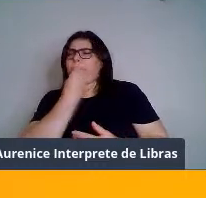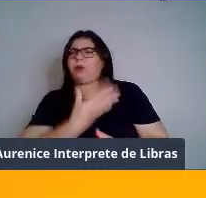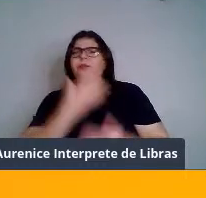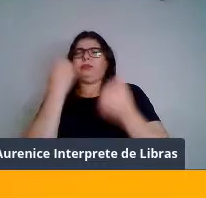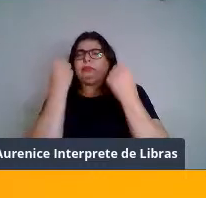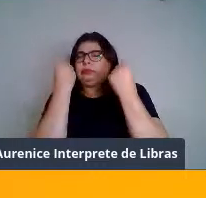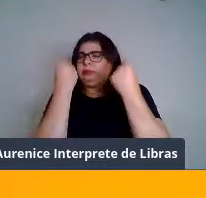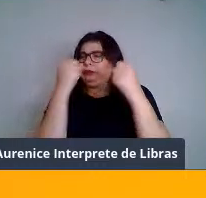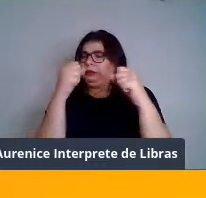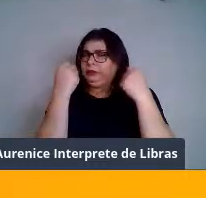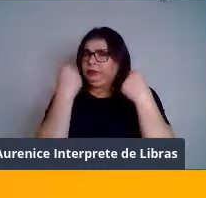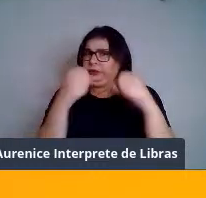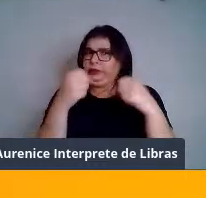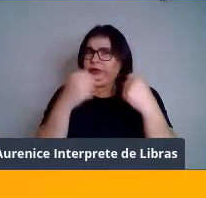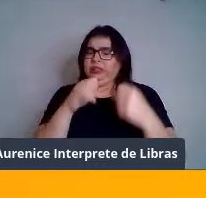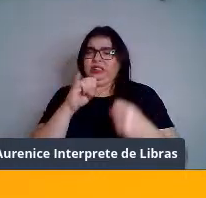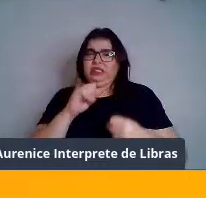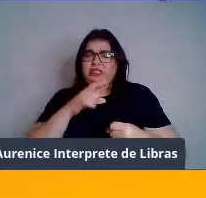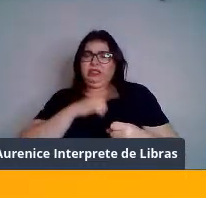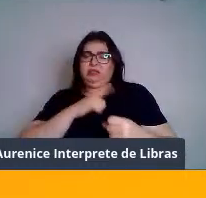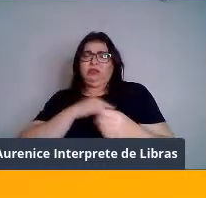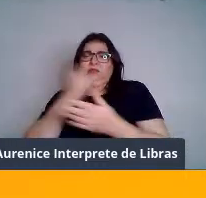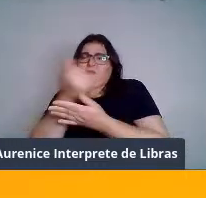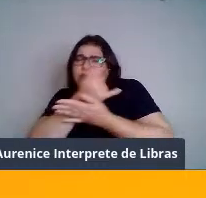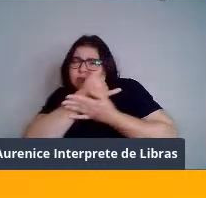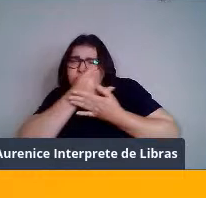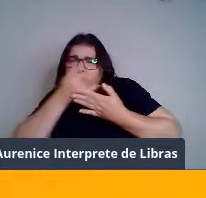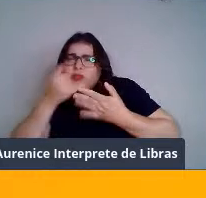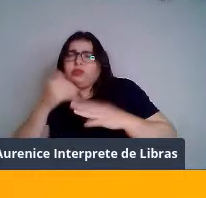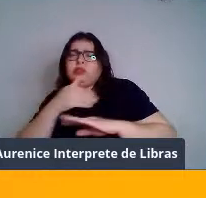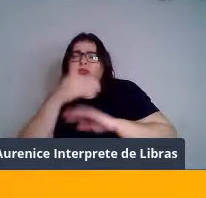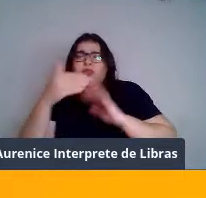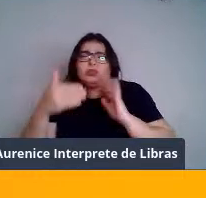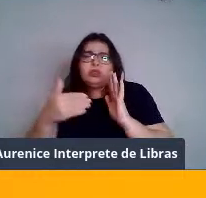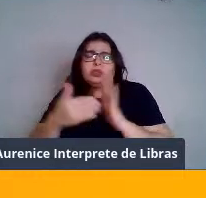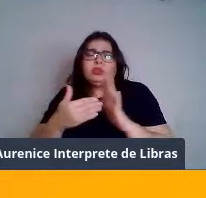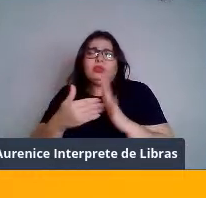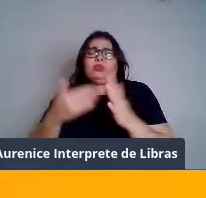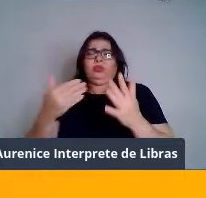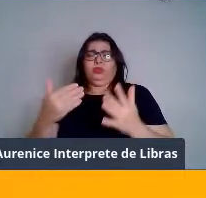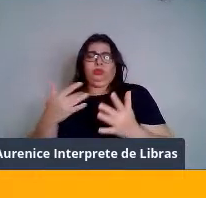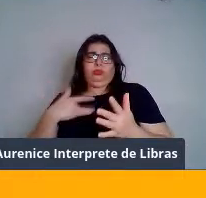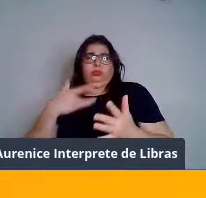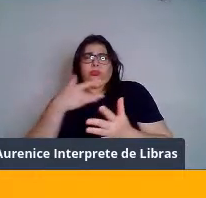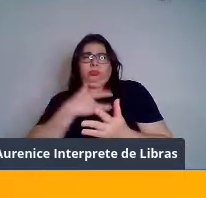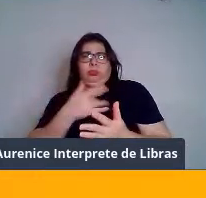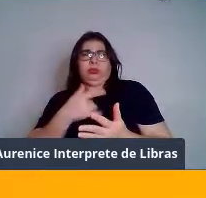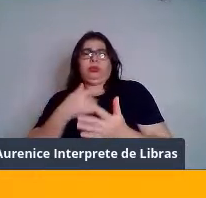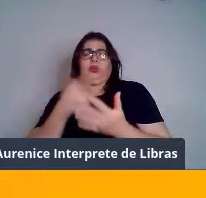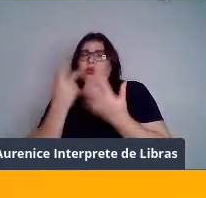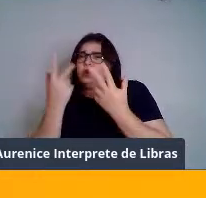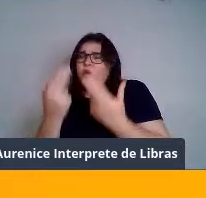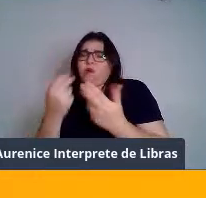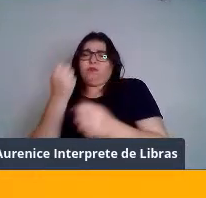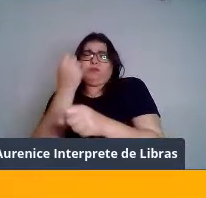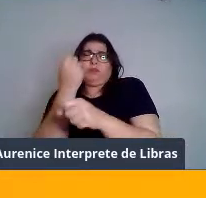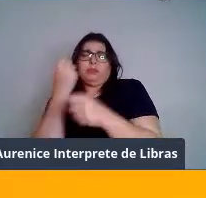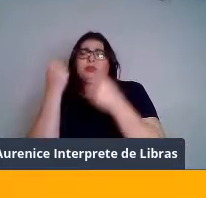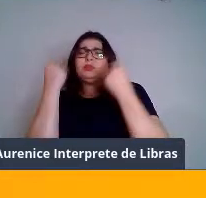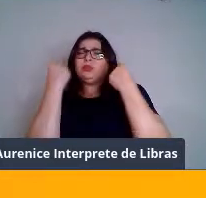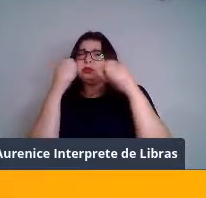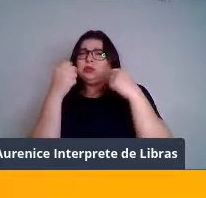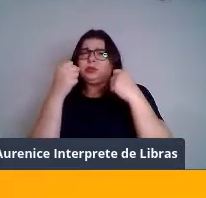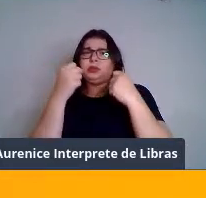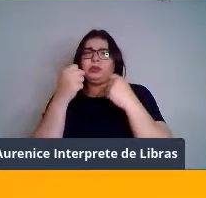droga que fosse capaz de fazer para a saúde humana tudo o o exercício físico pode, provavelmente seria o medicamento mais valioso já